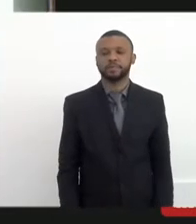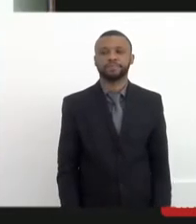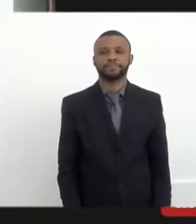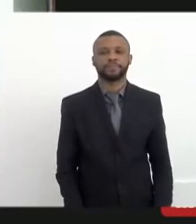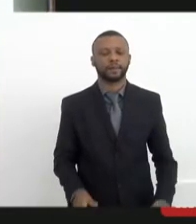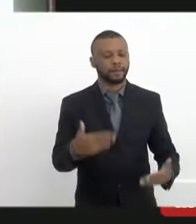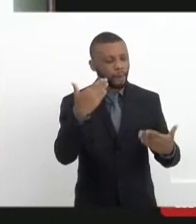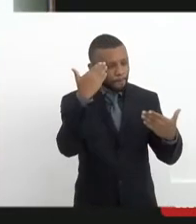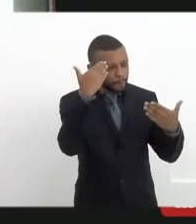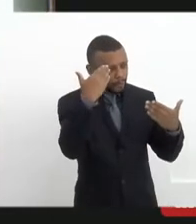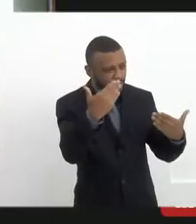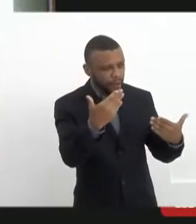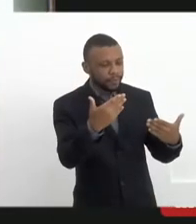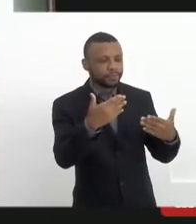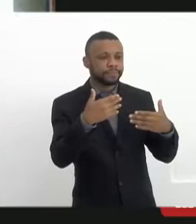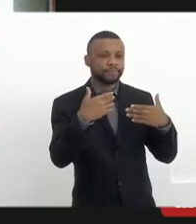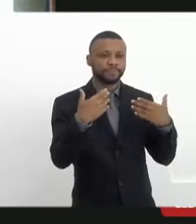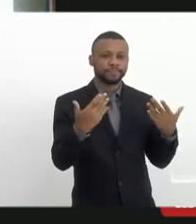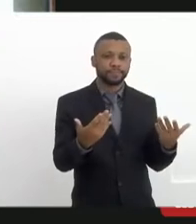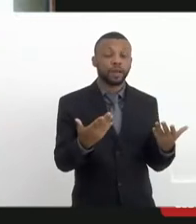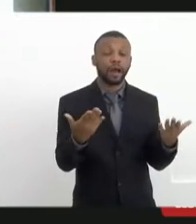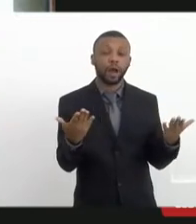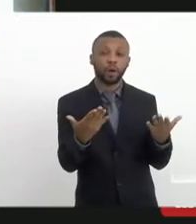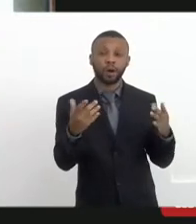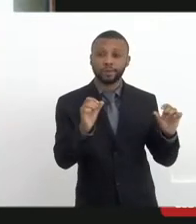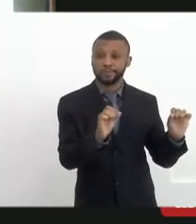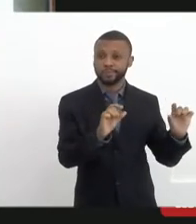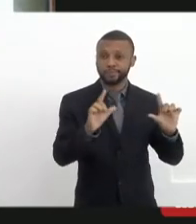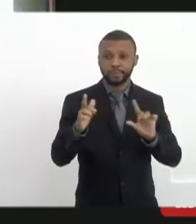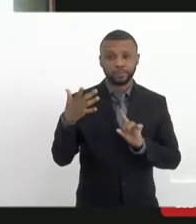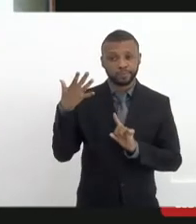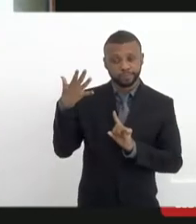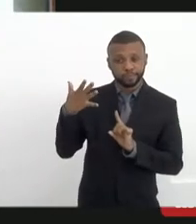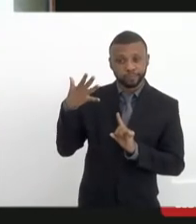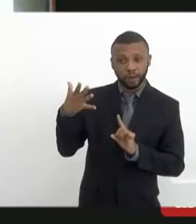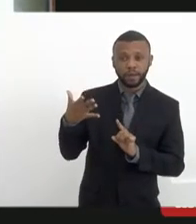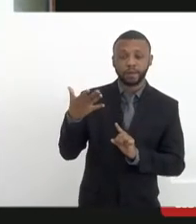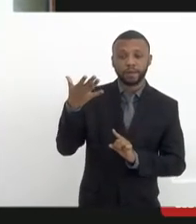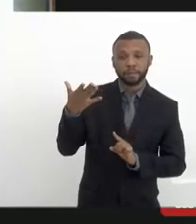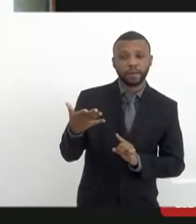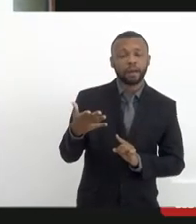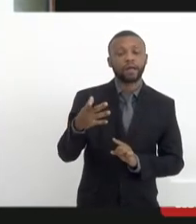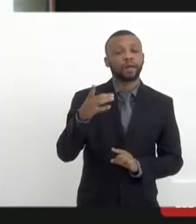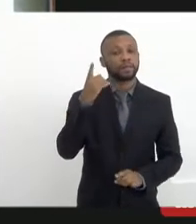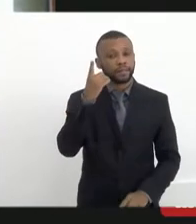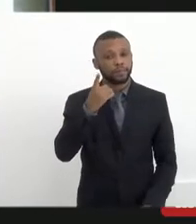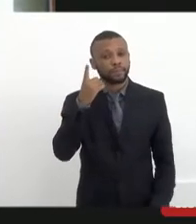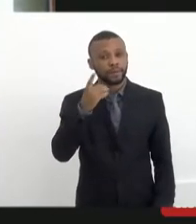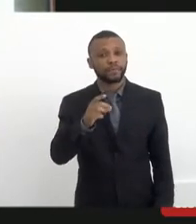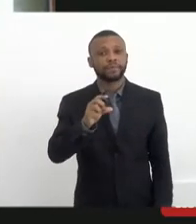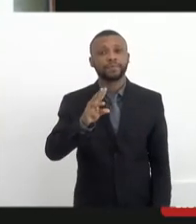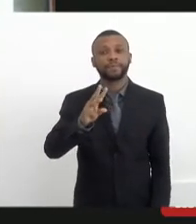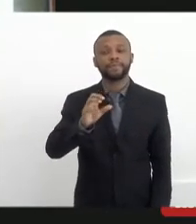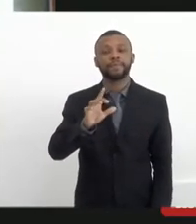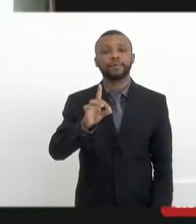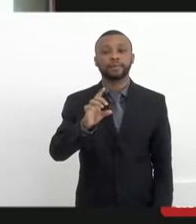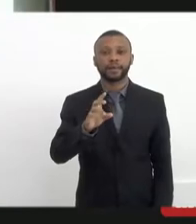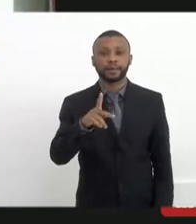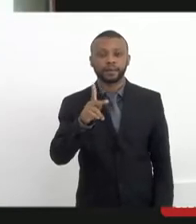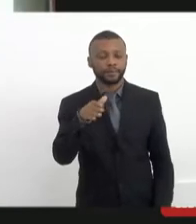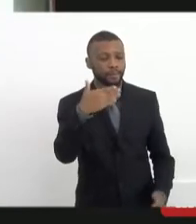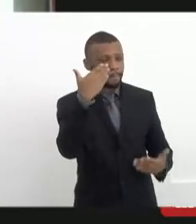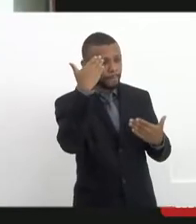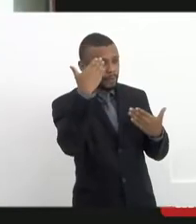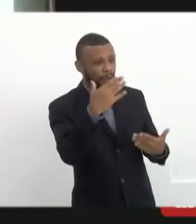Obrigado, Orlando. Então, retomo aqui a palavra e a presença para o nosso deputado Valdeck Carneiro. Obrigado, Dani.